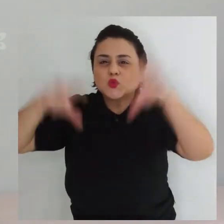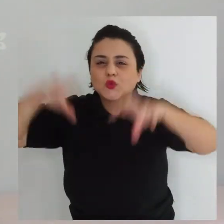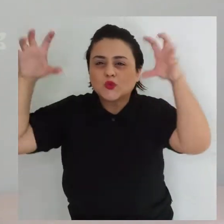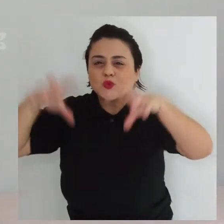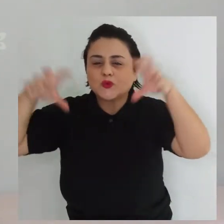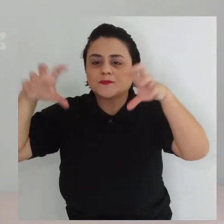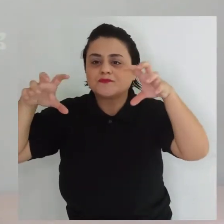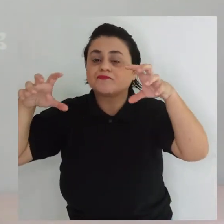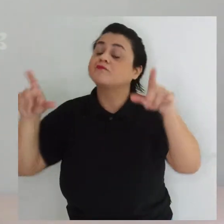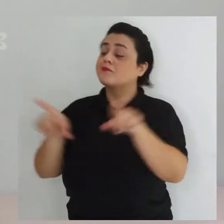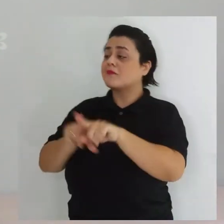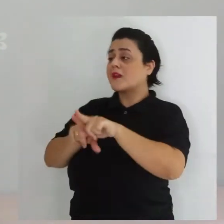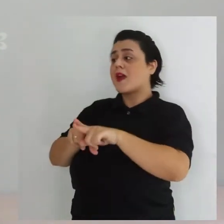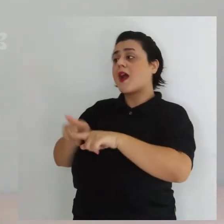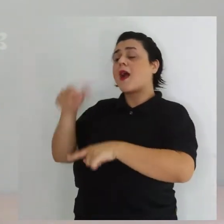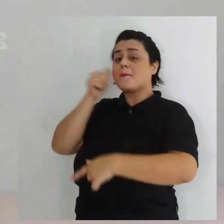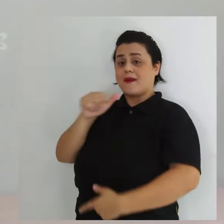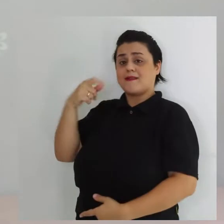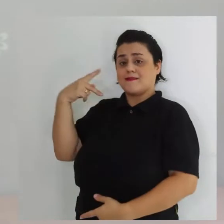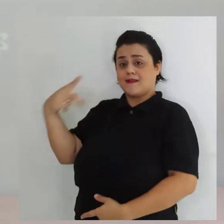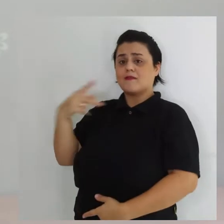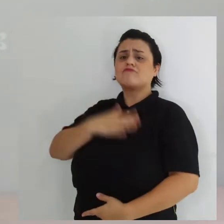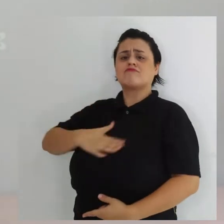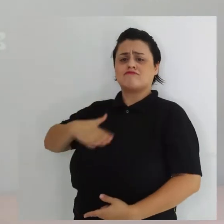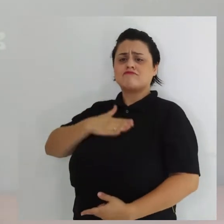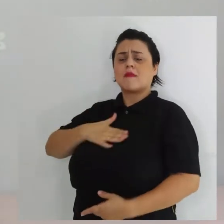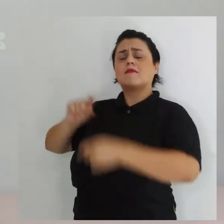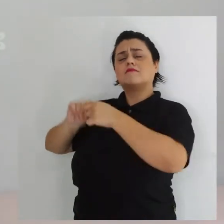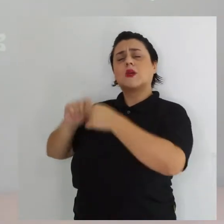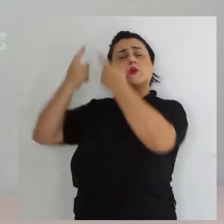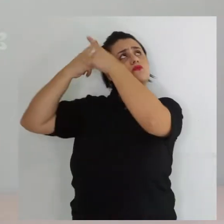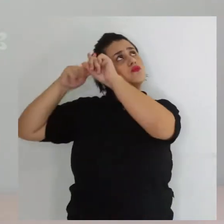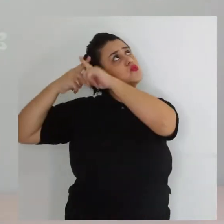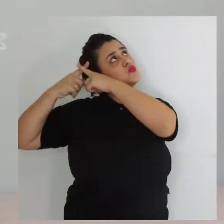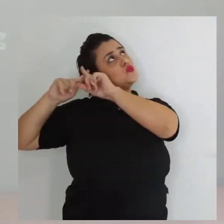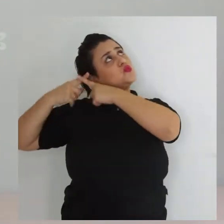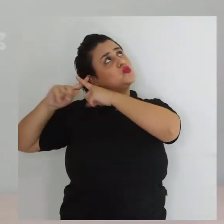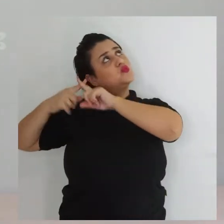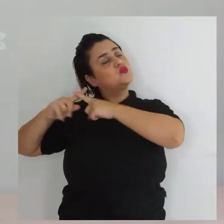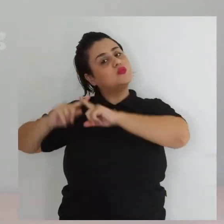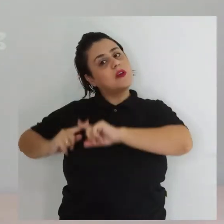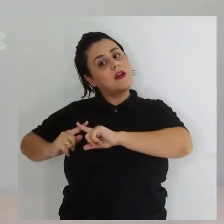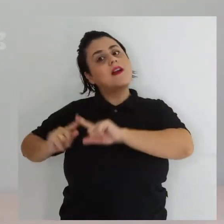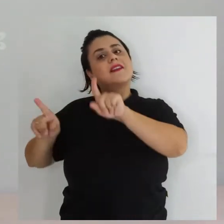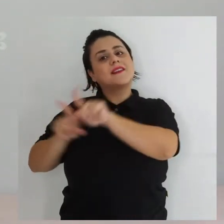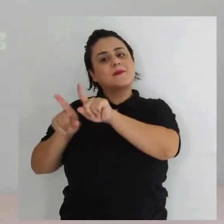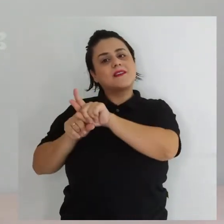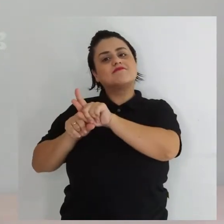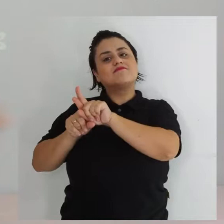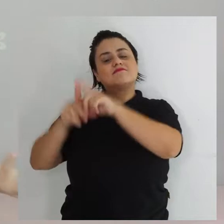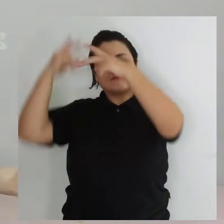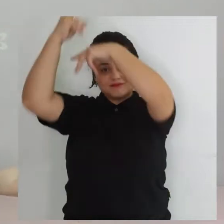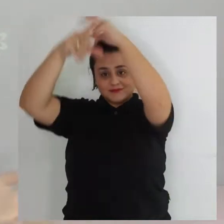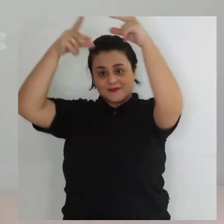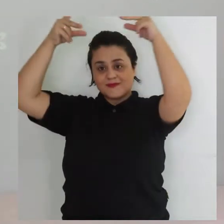Ainda por cima, a mãe gostava de fazer trancinhas no cabelo dela e enfeitar com o laço de